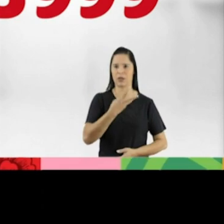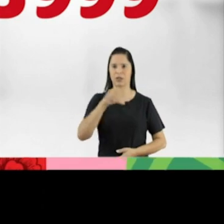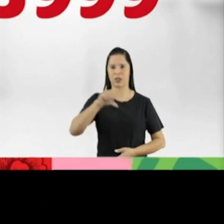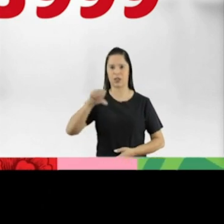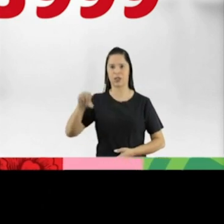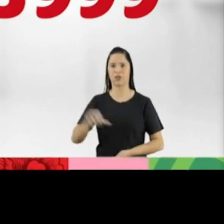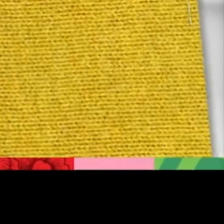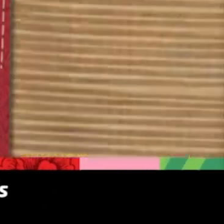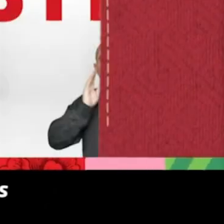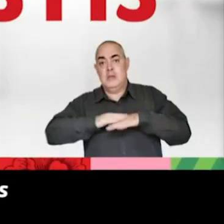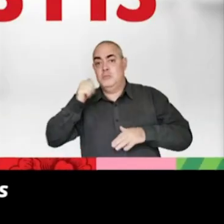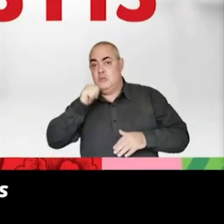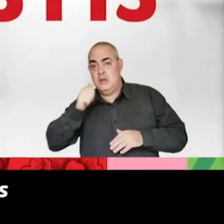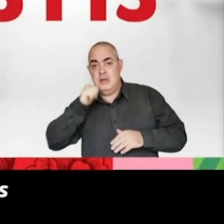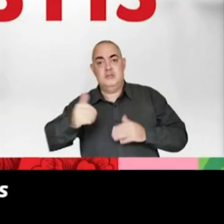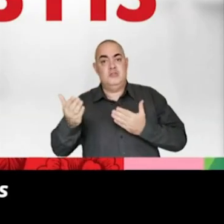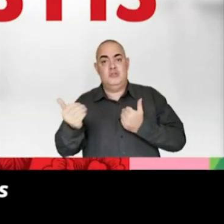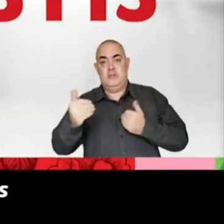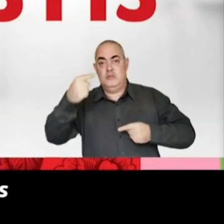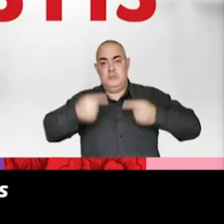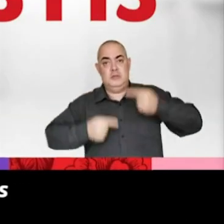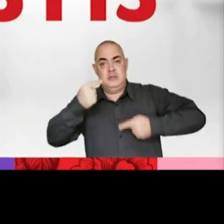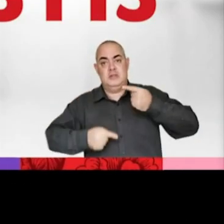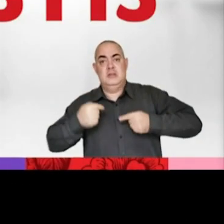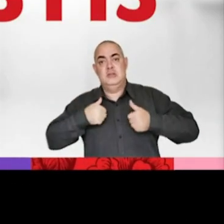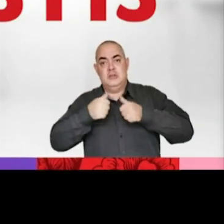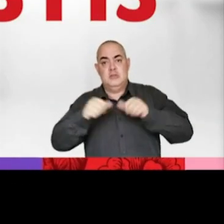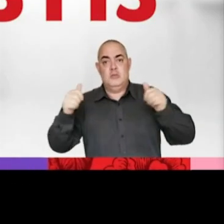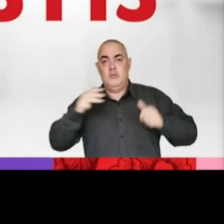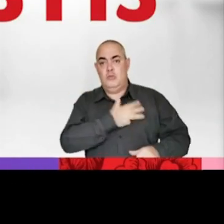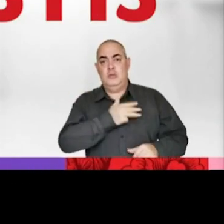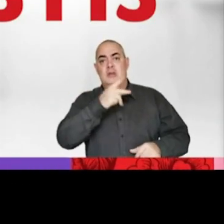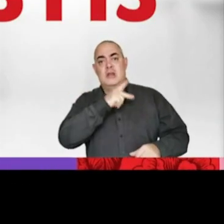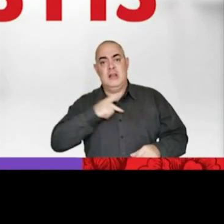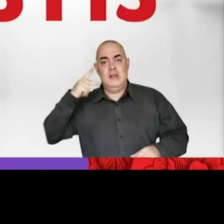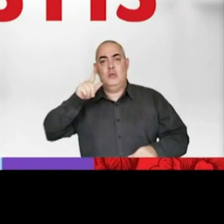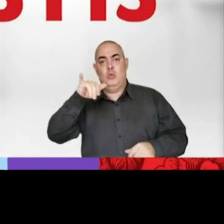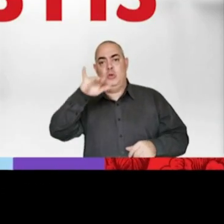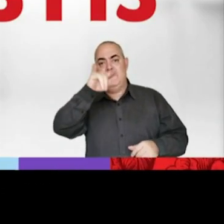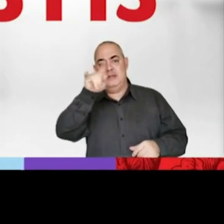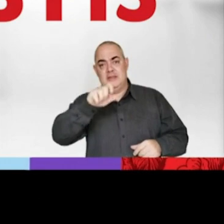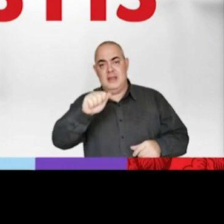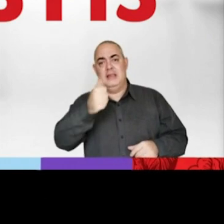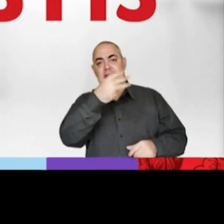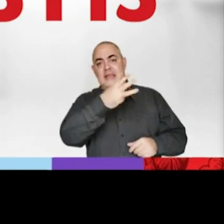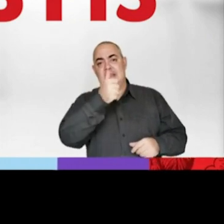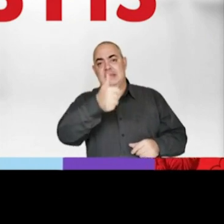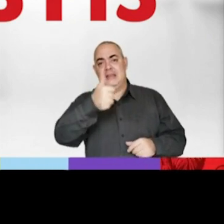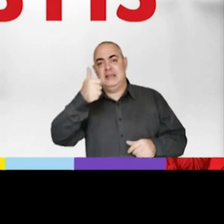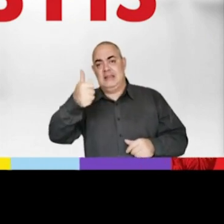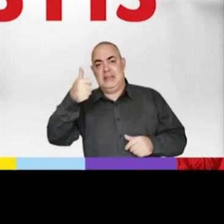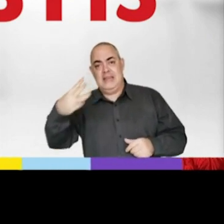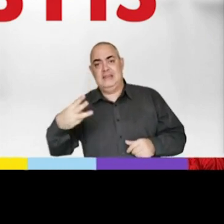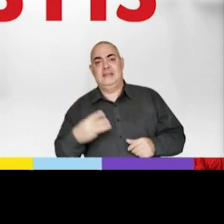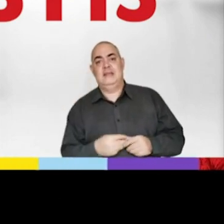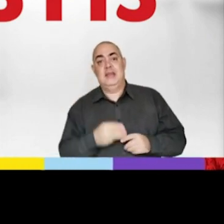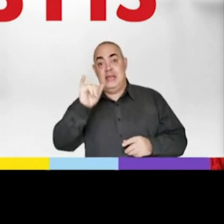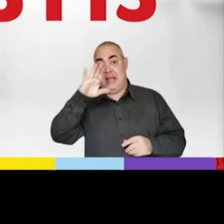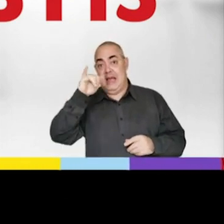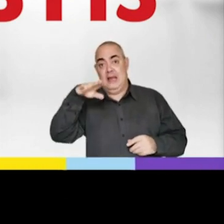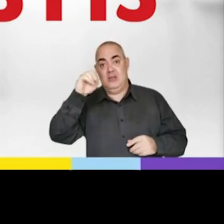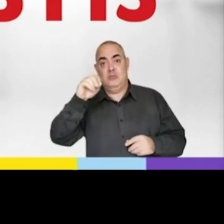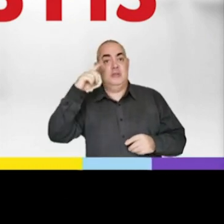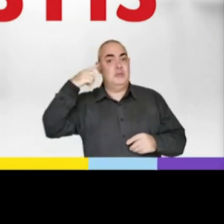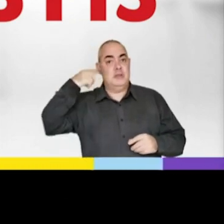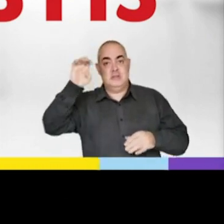13999. Para viver bem em Minas, por mais mulheres e jovens na política. Estou com Lula e Calil, sou Luísa Dulce,